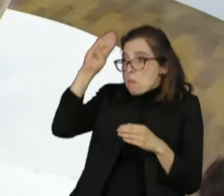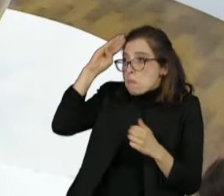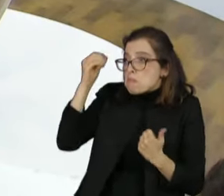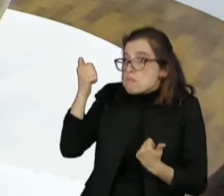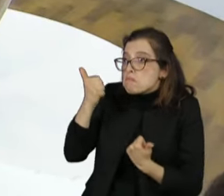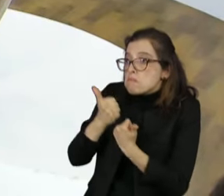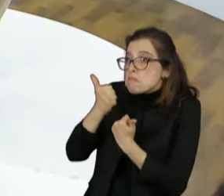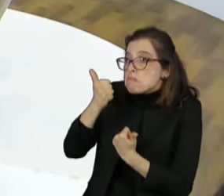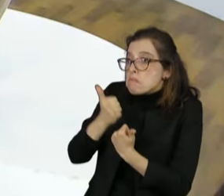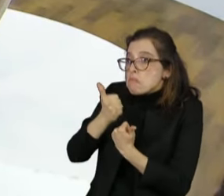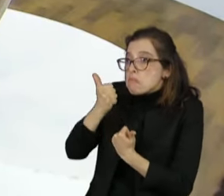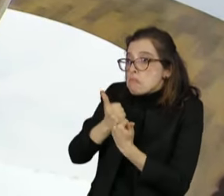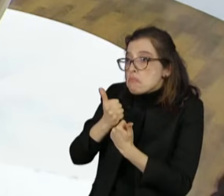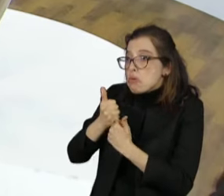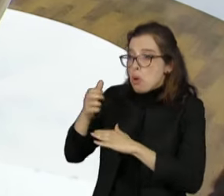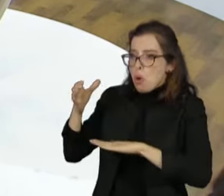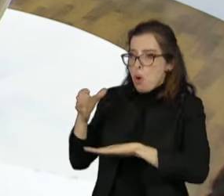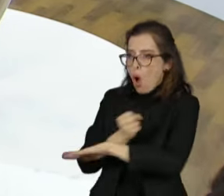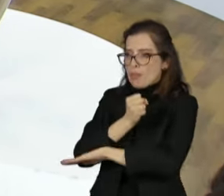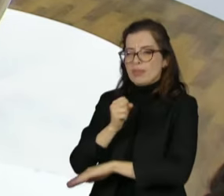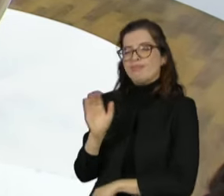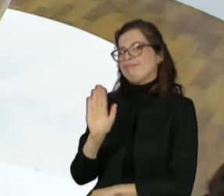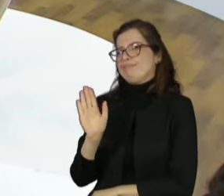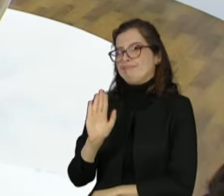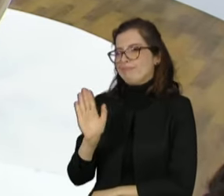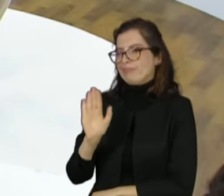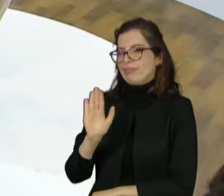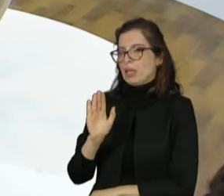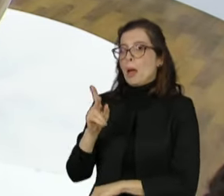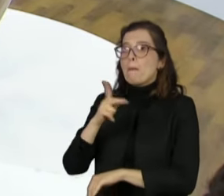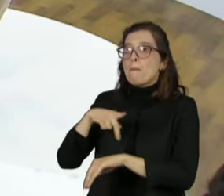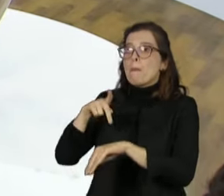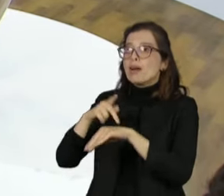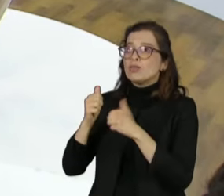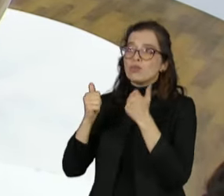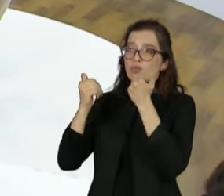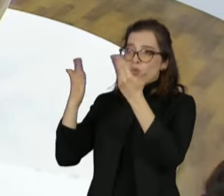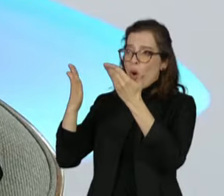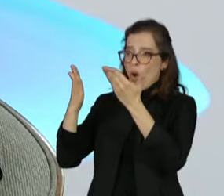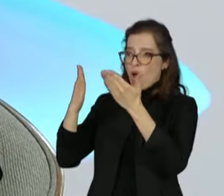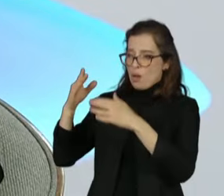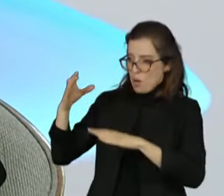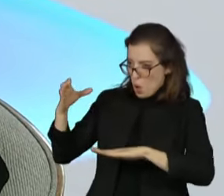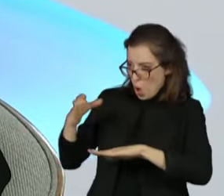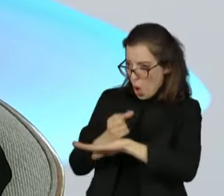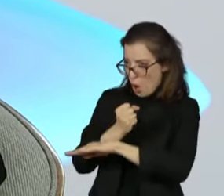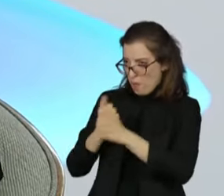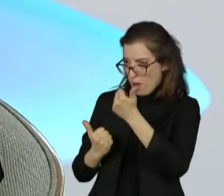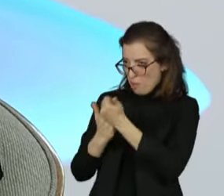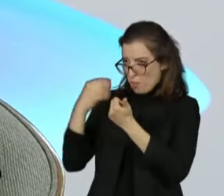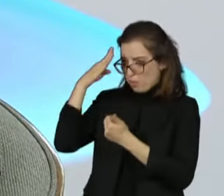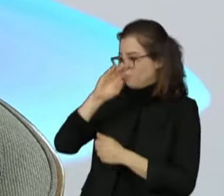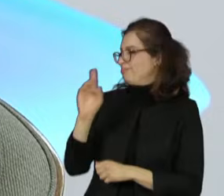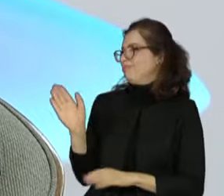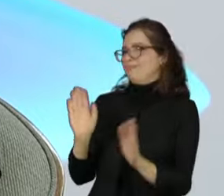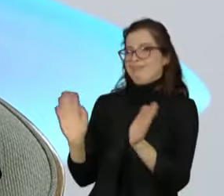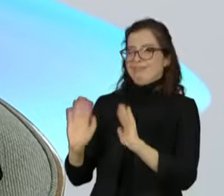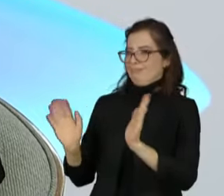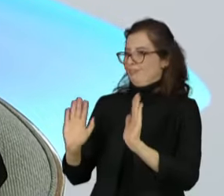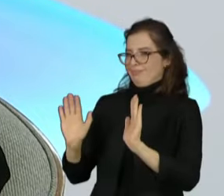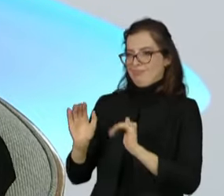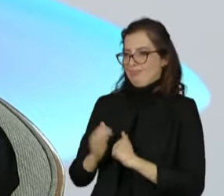organismos internacionais e nem um grande potência mundial. Ele não tem o apoio da rua, a economia está